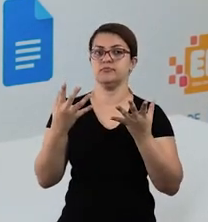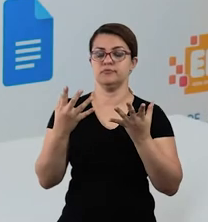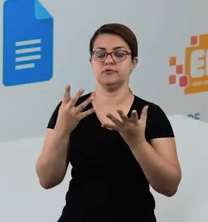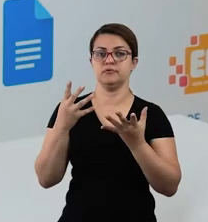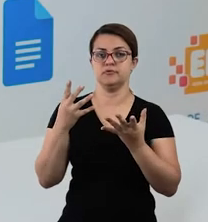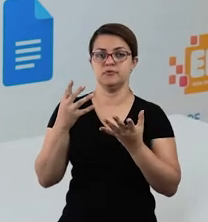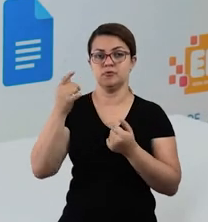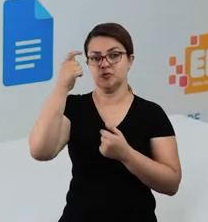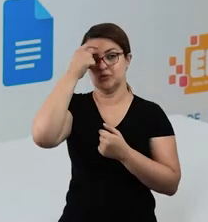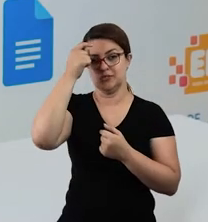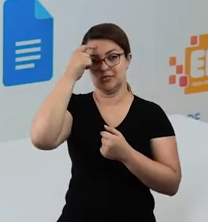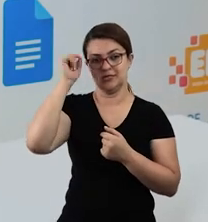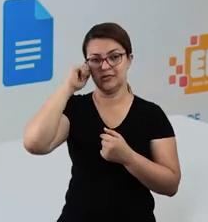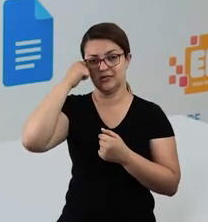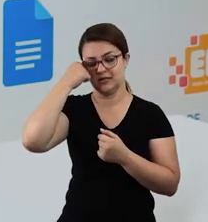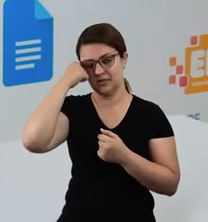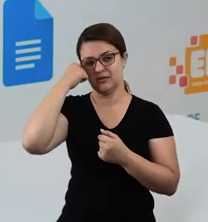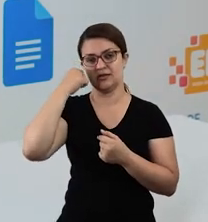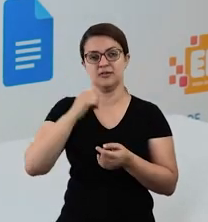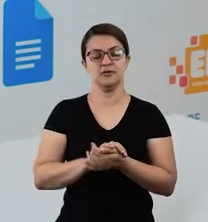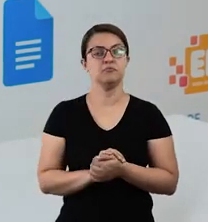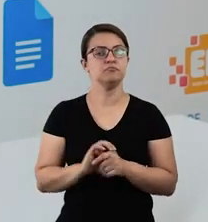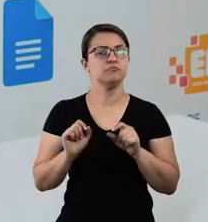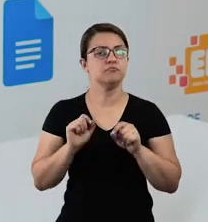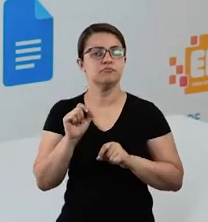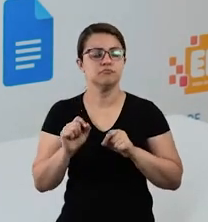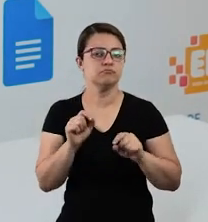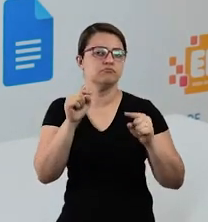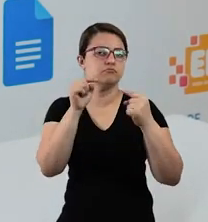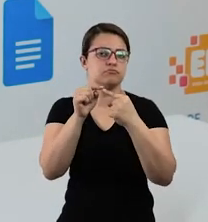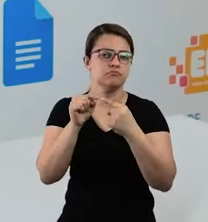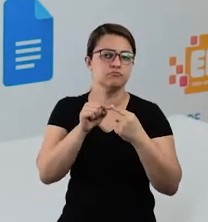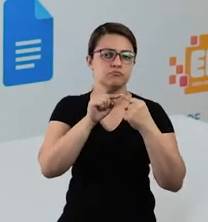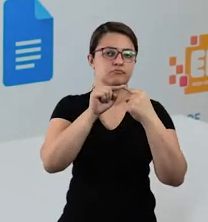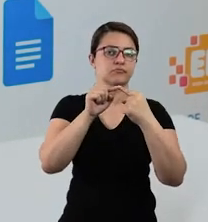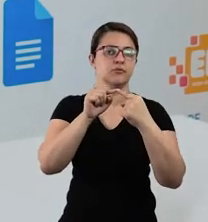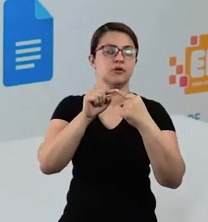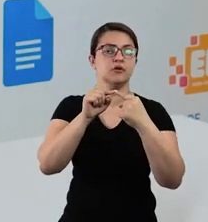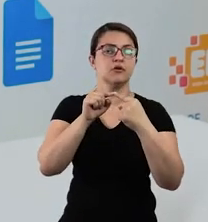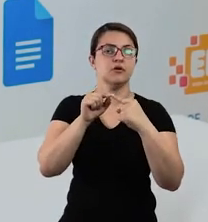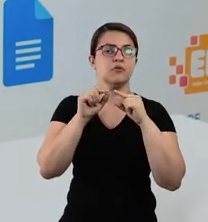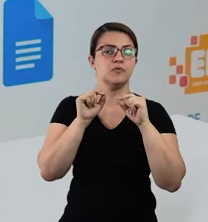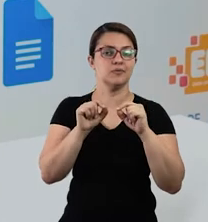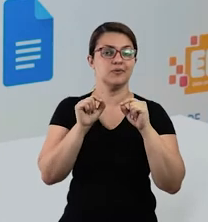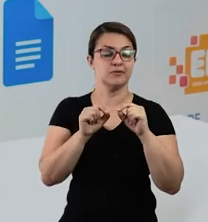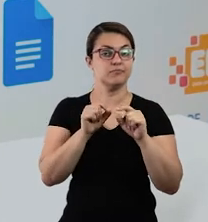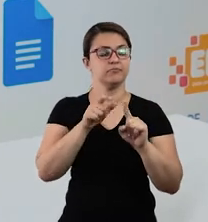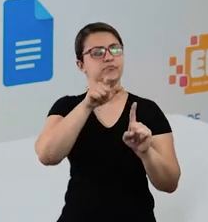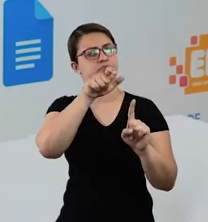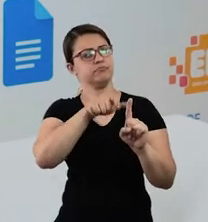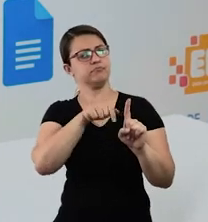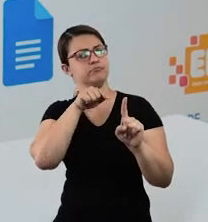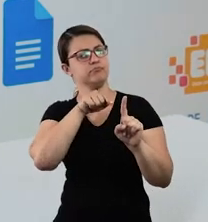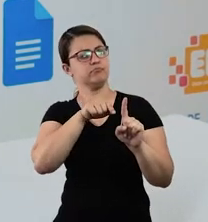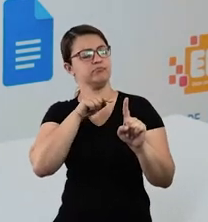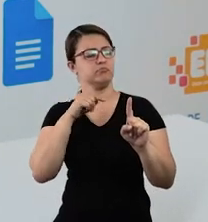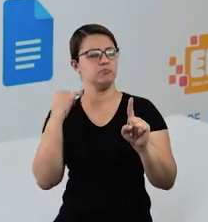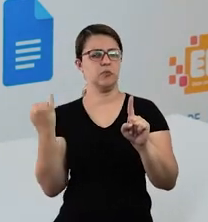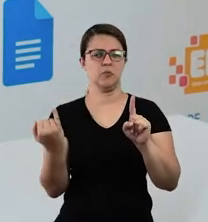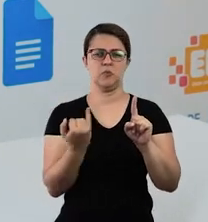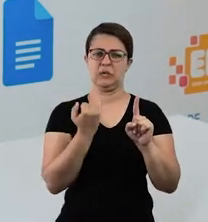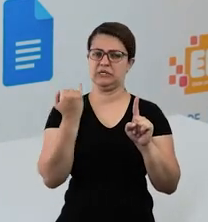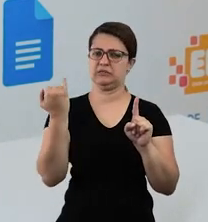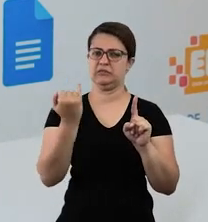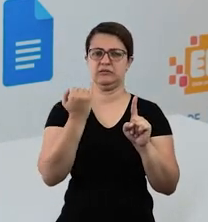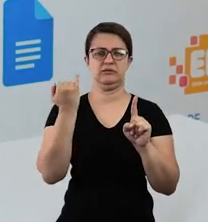da consciência negra. Mas a data da consciência negra, ela está ligada diretamente a uma figura muito importante